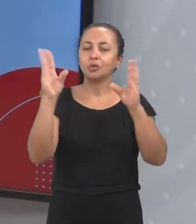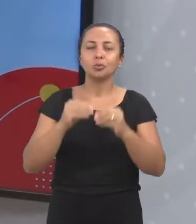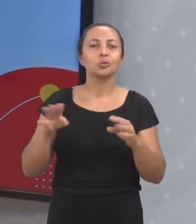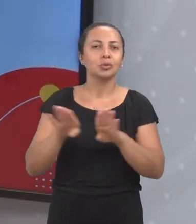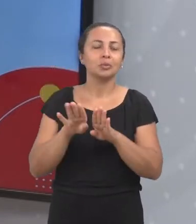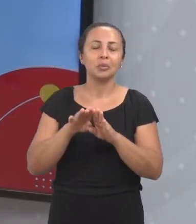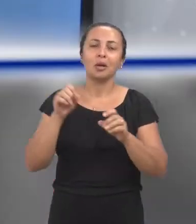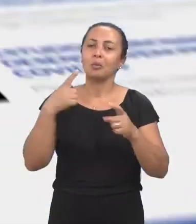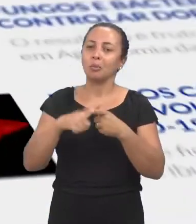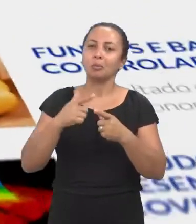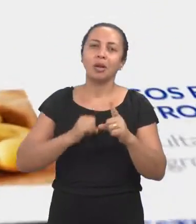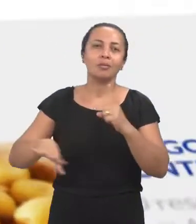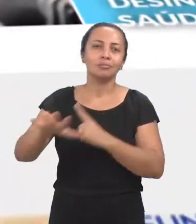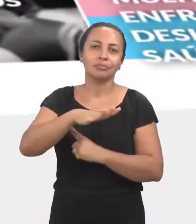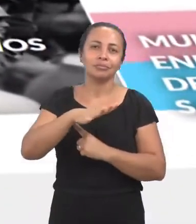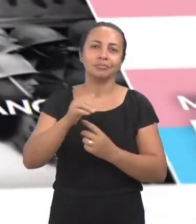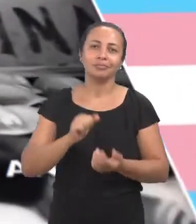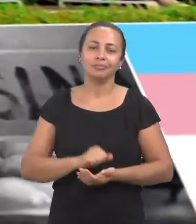o impacto ambiental.